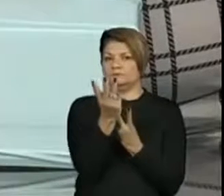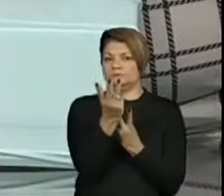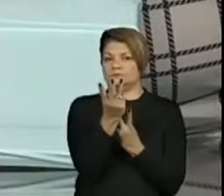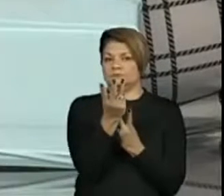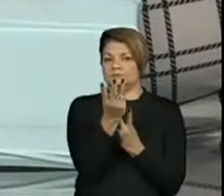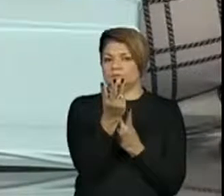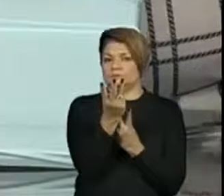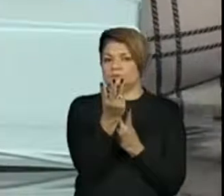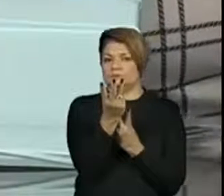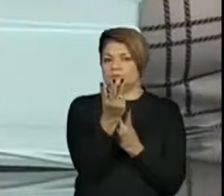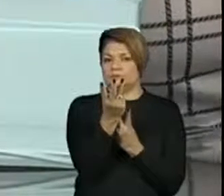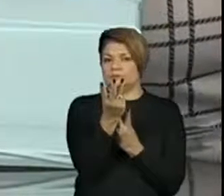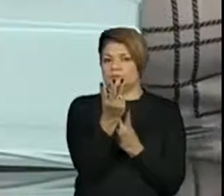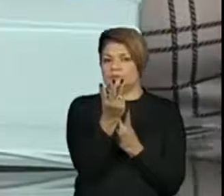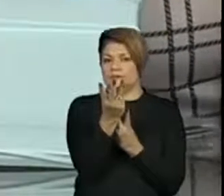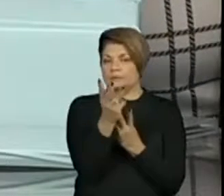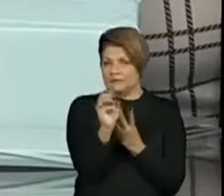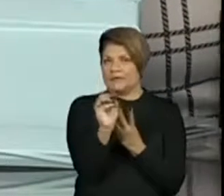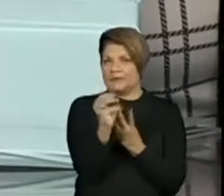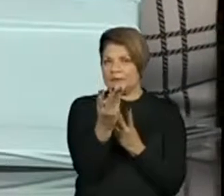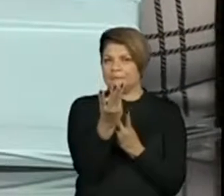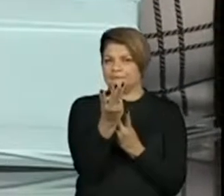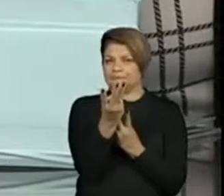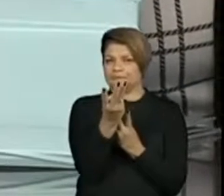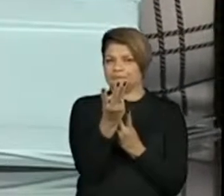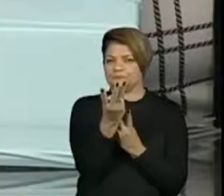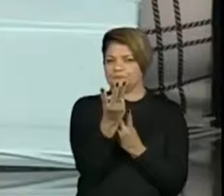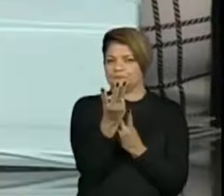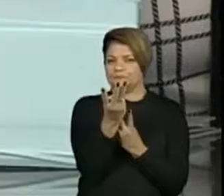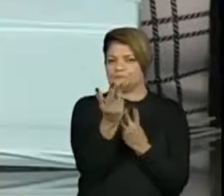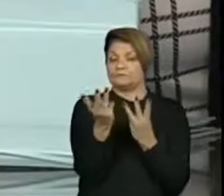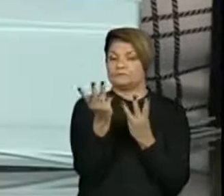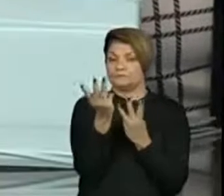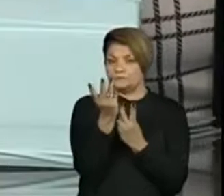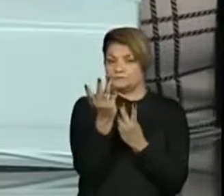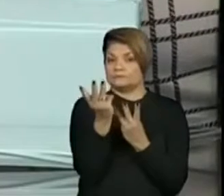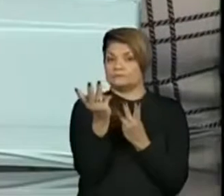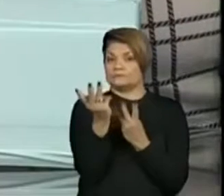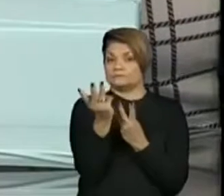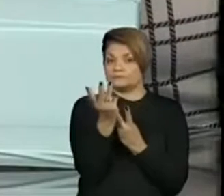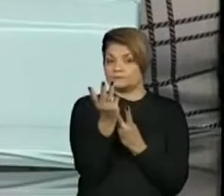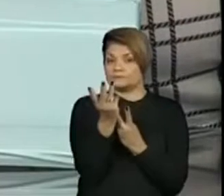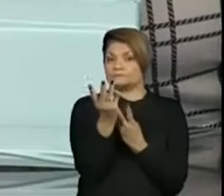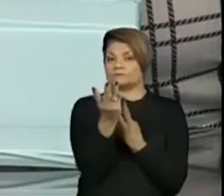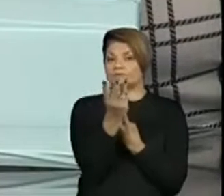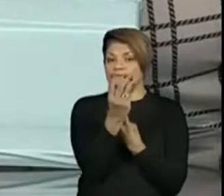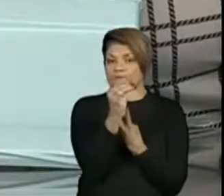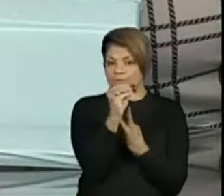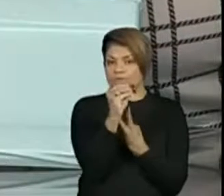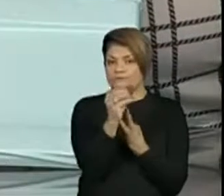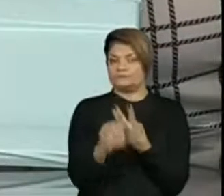três dezenas. E por enquanto, nós formamos aí o número 330